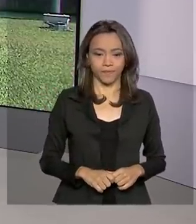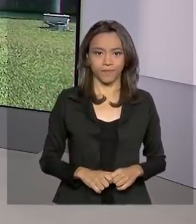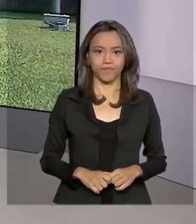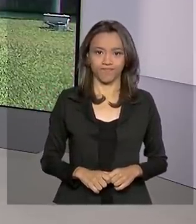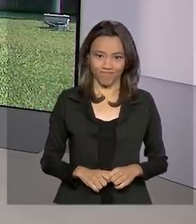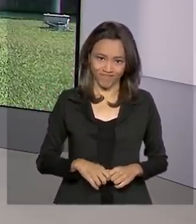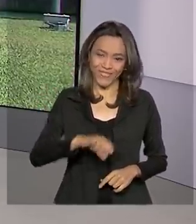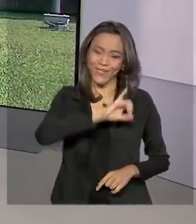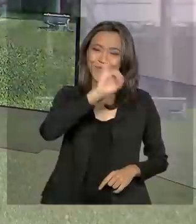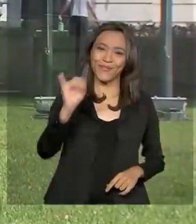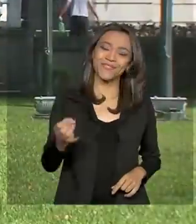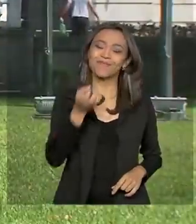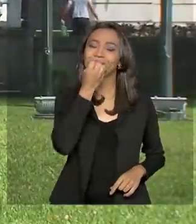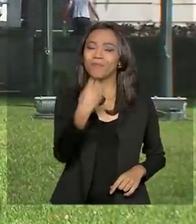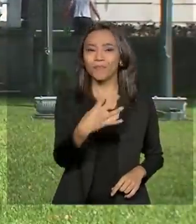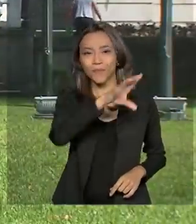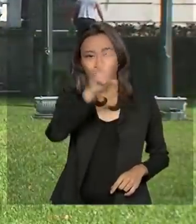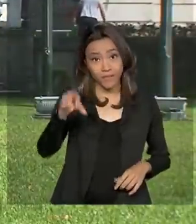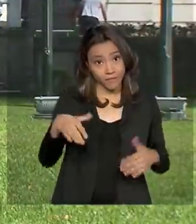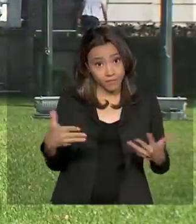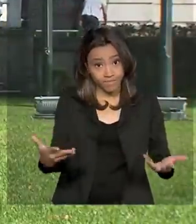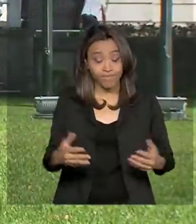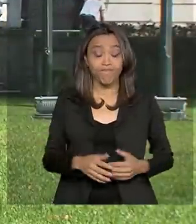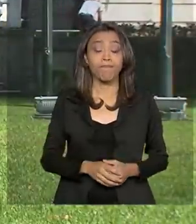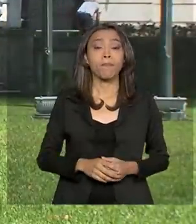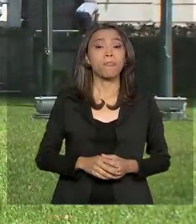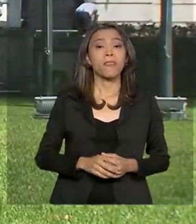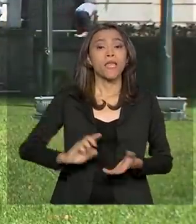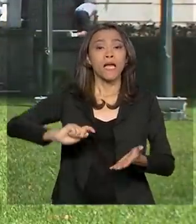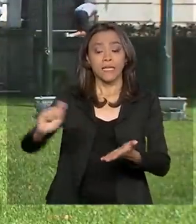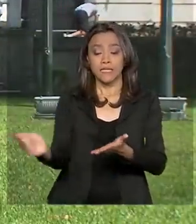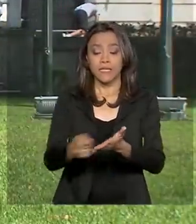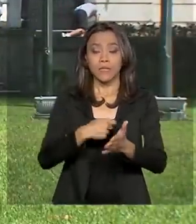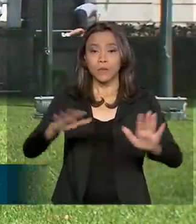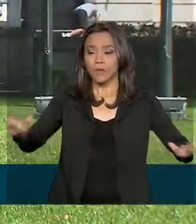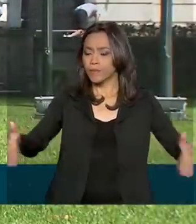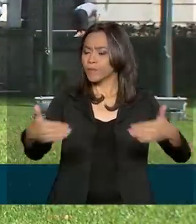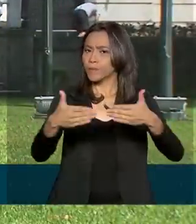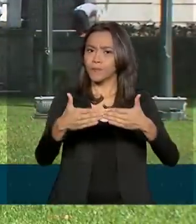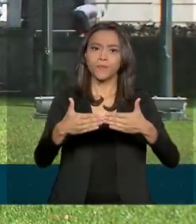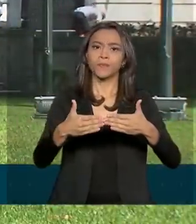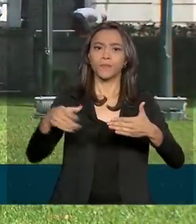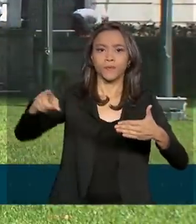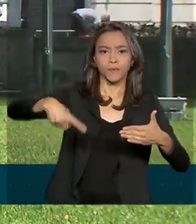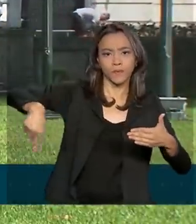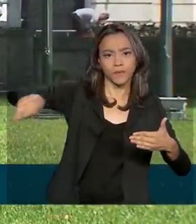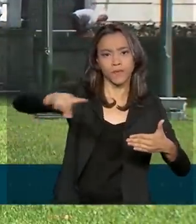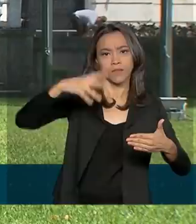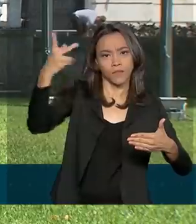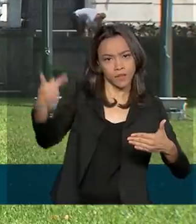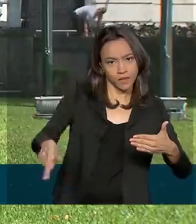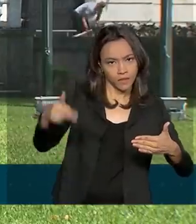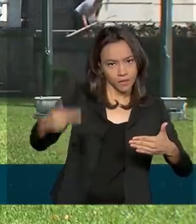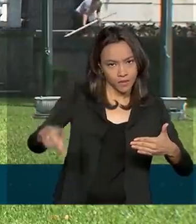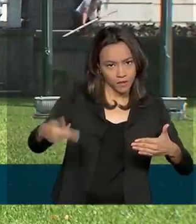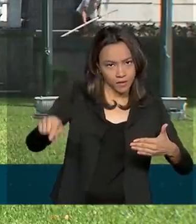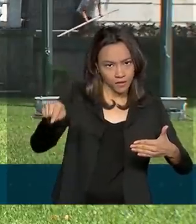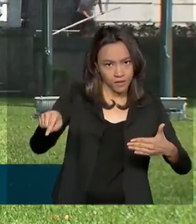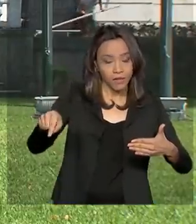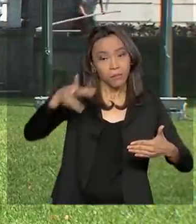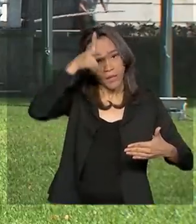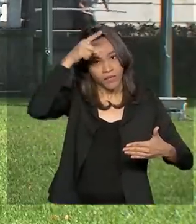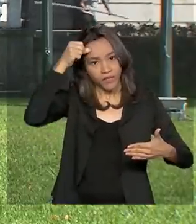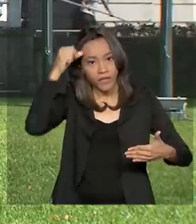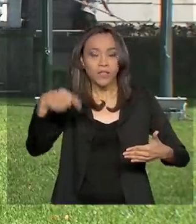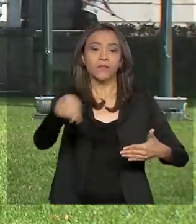Olá, Renata, bom dia. Então, a assinatura do acordo entre o ministro interino da Saúde, João Gabardo, e o prefeito